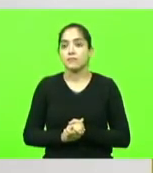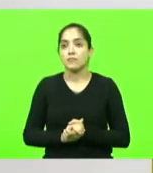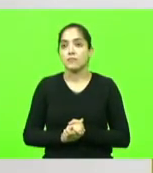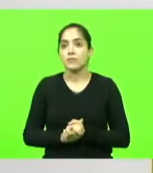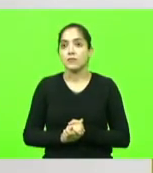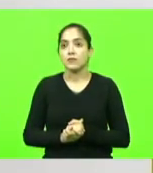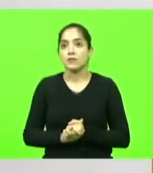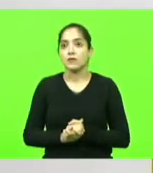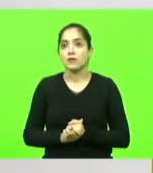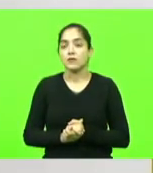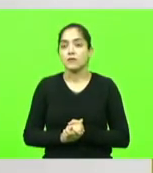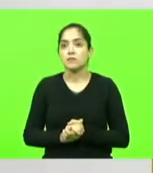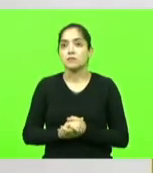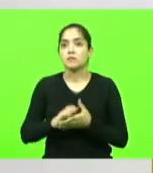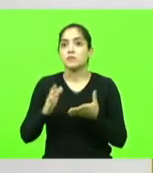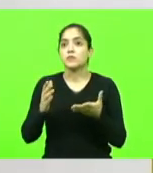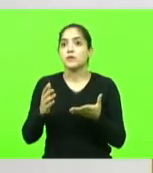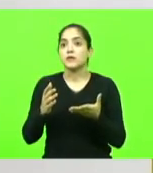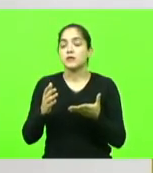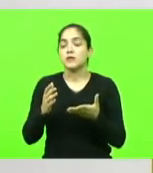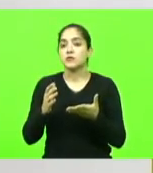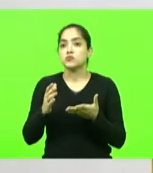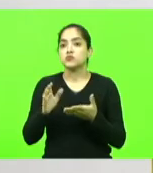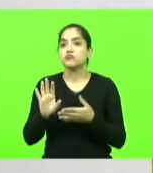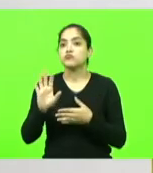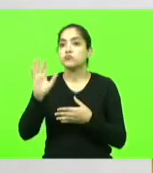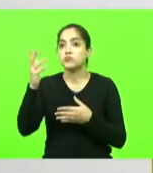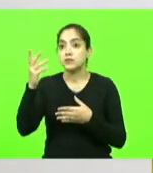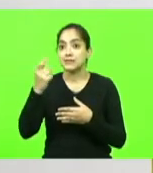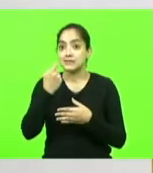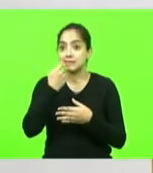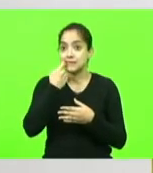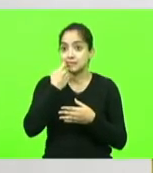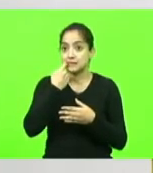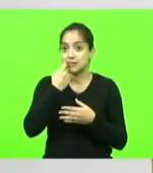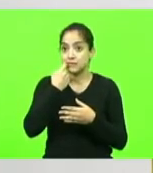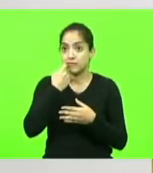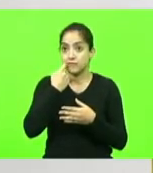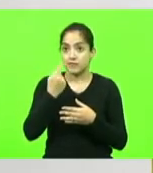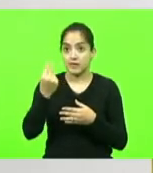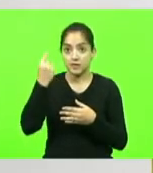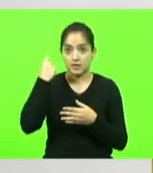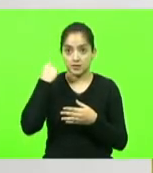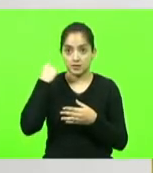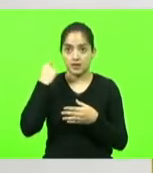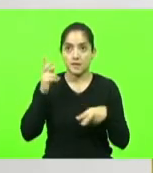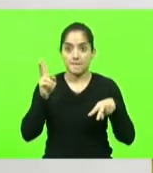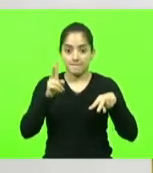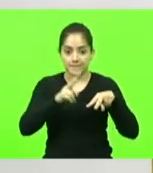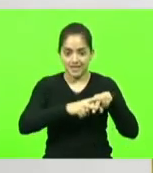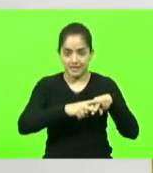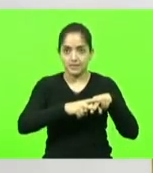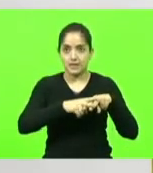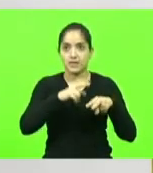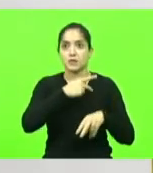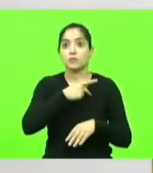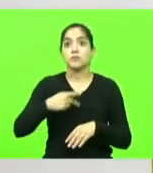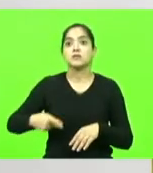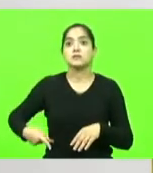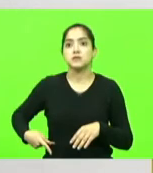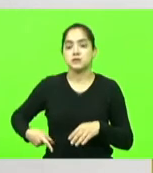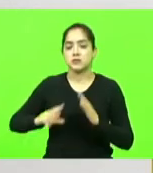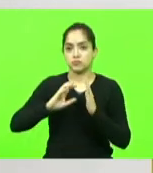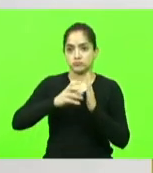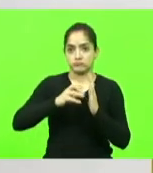isso surgiu quando na sexta-feira prenderam o presidente do meu partido PTB, Roberto